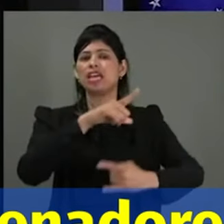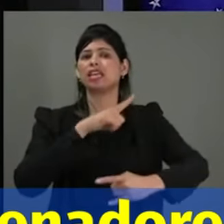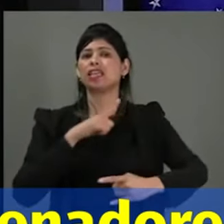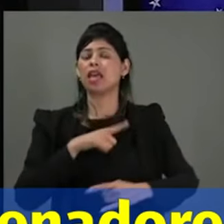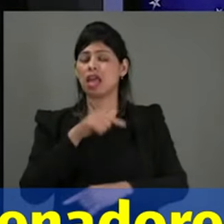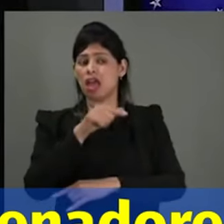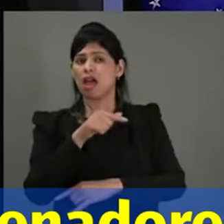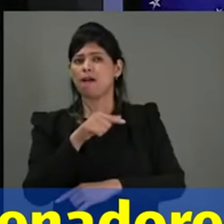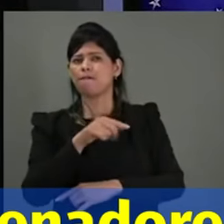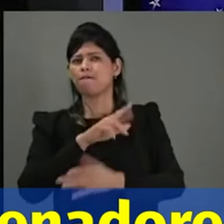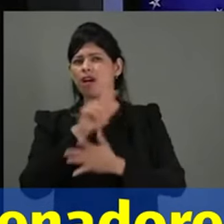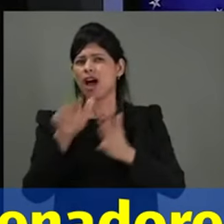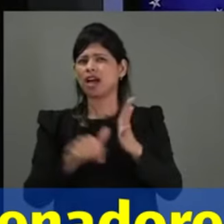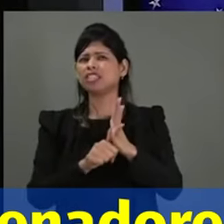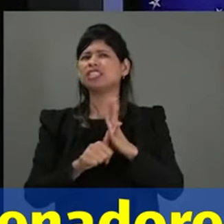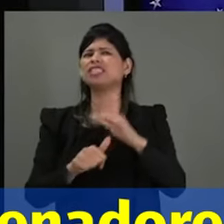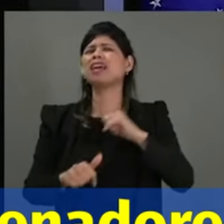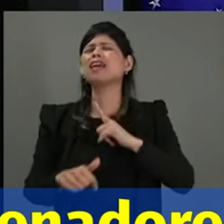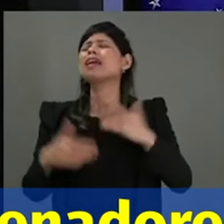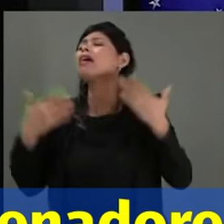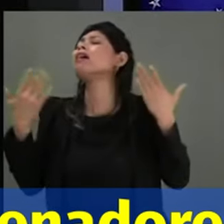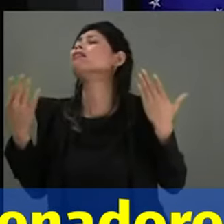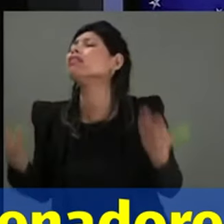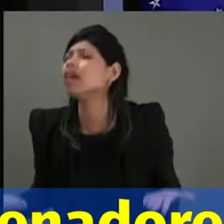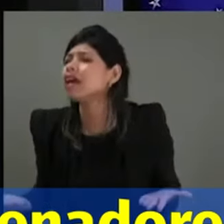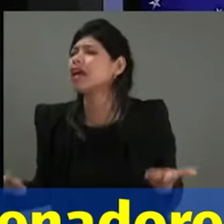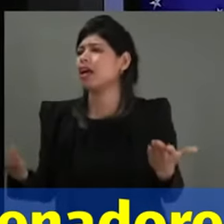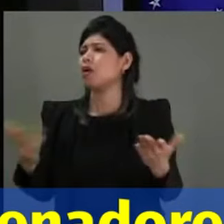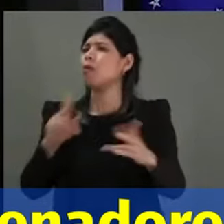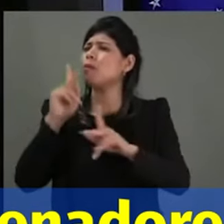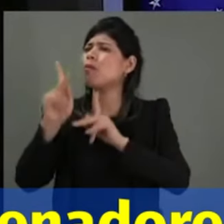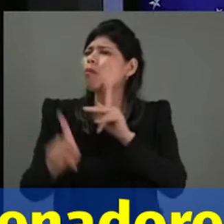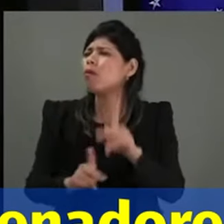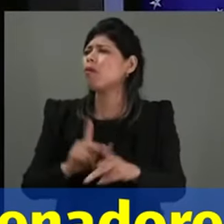e quatro anos de idade. Cadê a nossa humanidade?